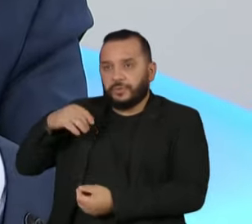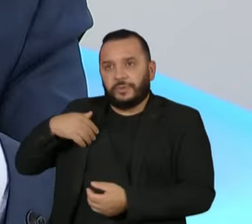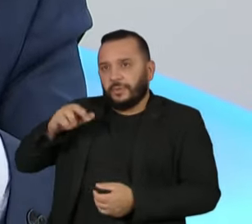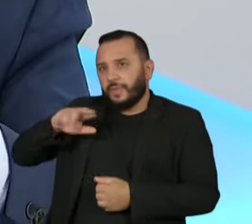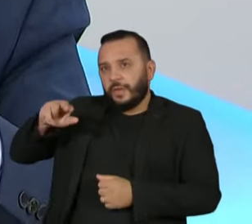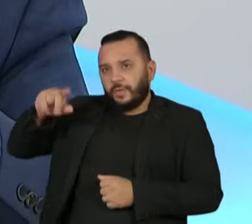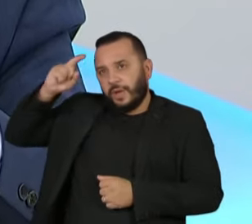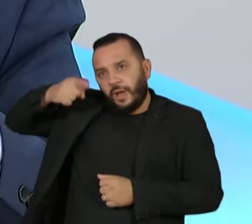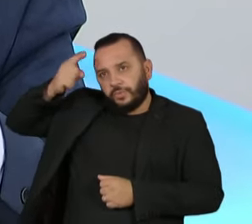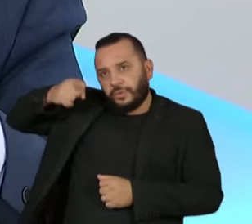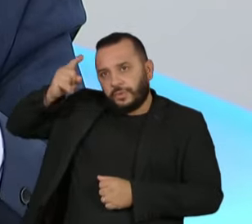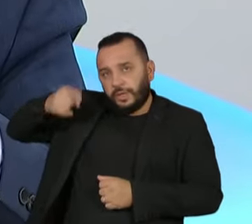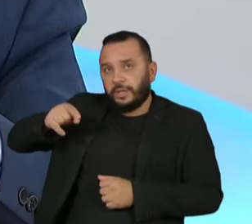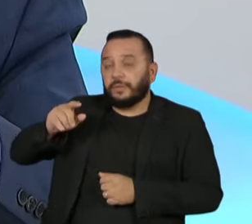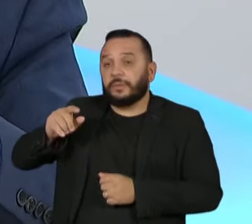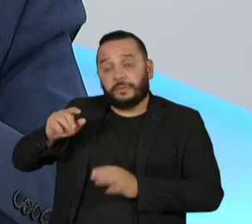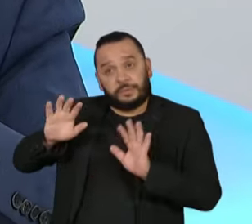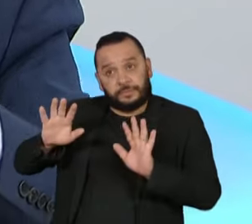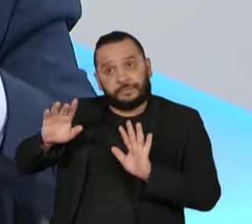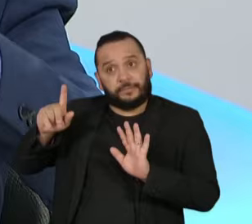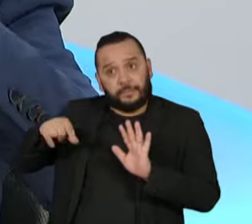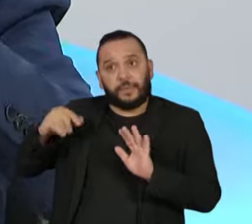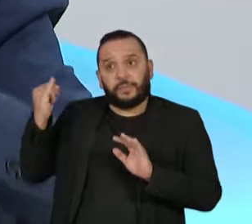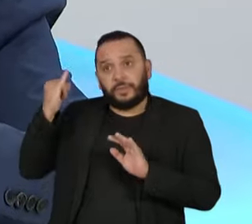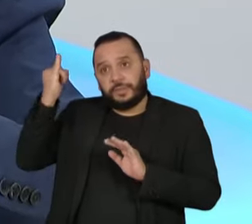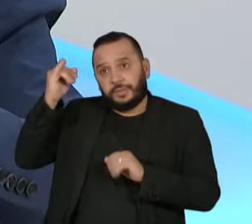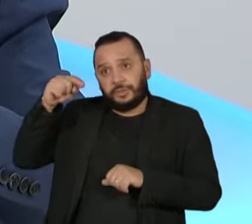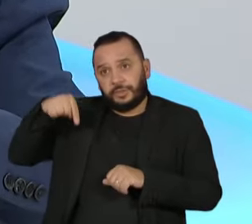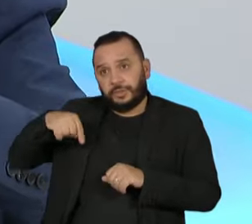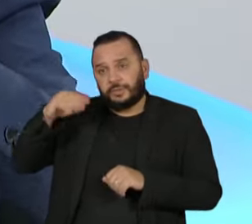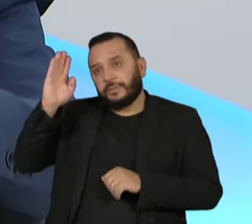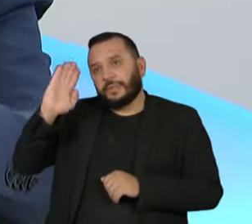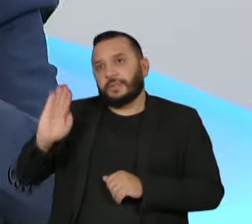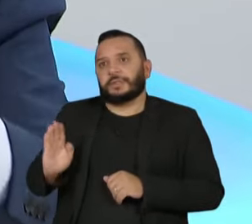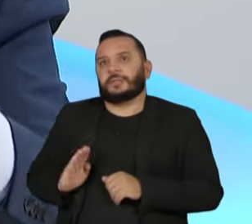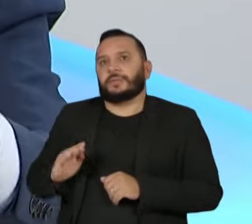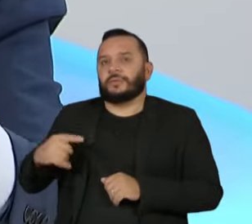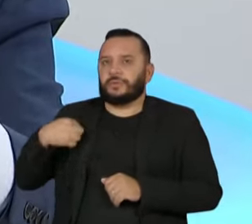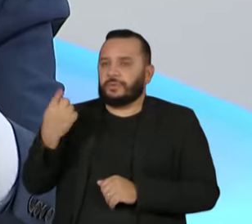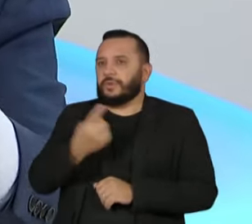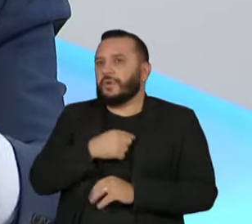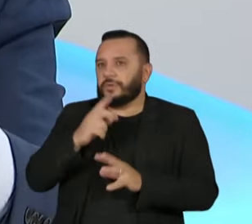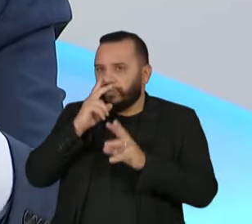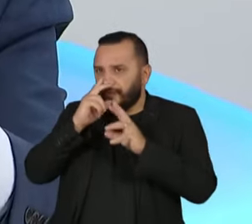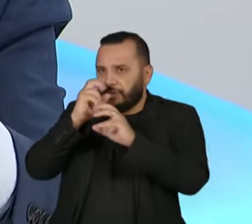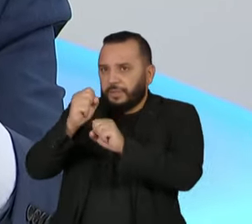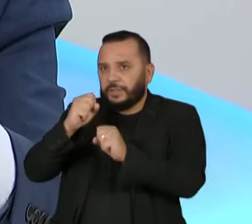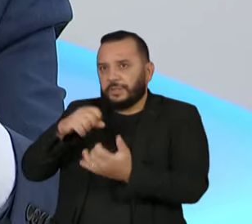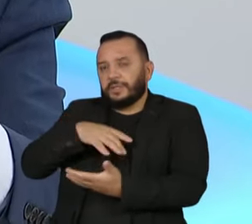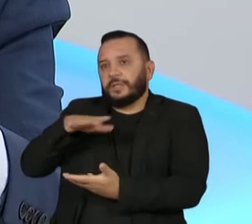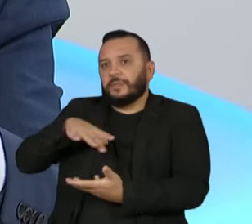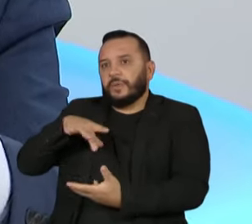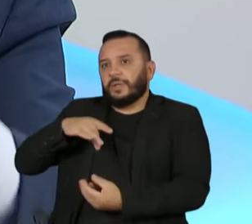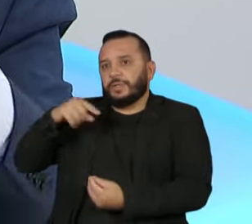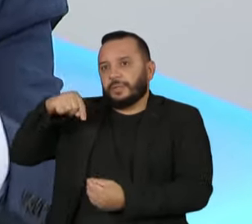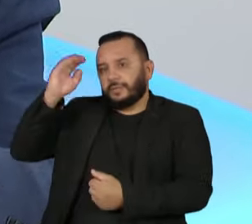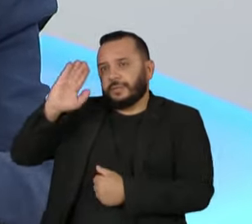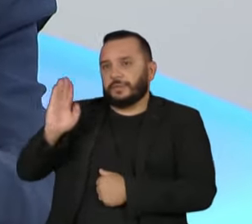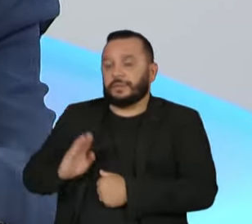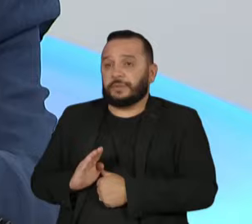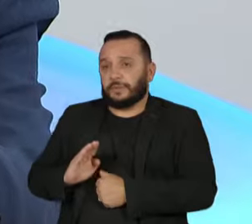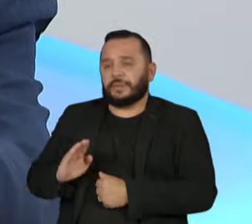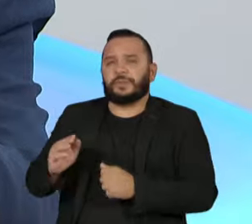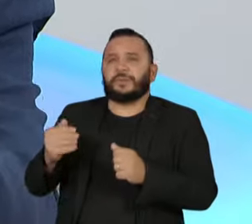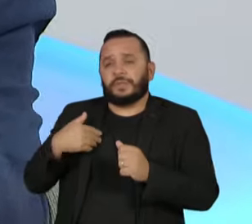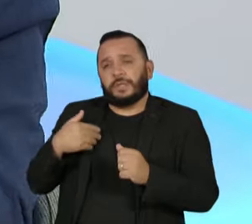muito importante para esse momento do Brasil. Nós vamos ter que fortalecer a democracia brasileira, e viva